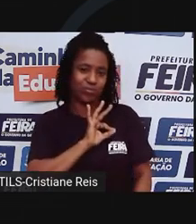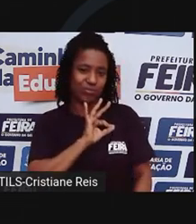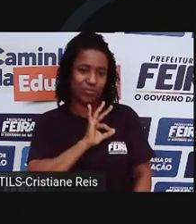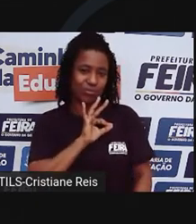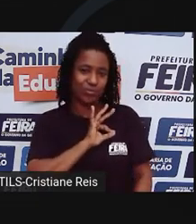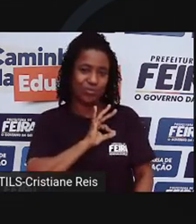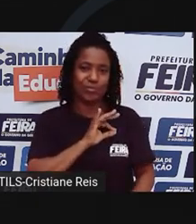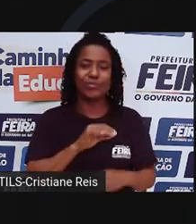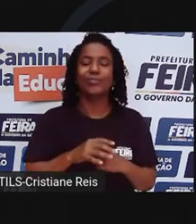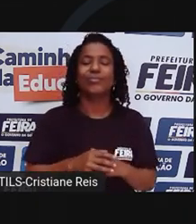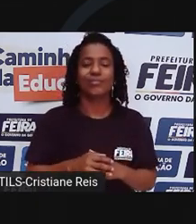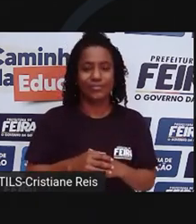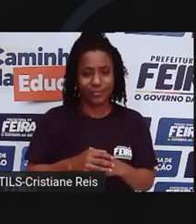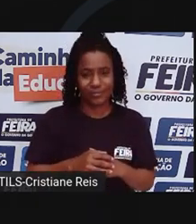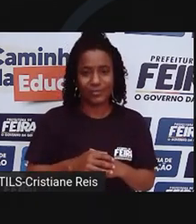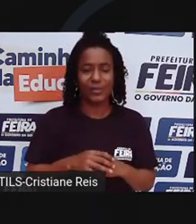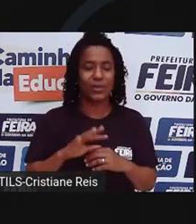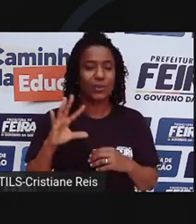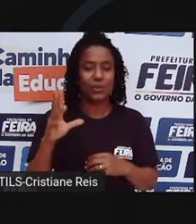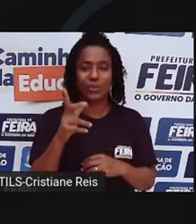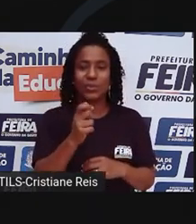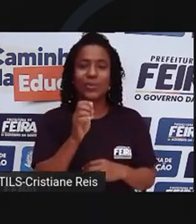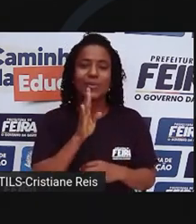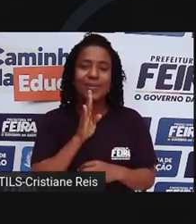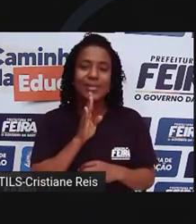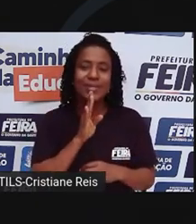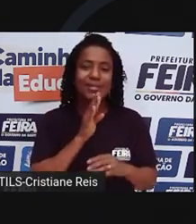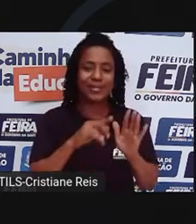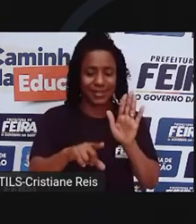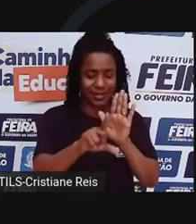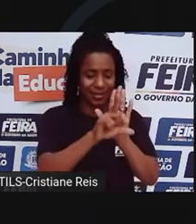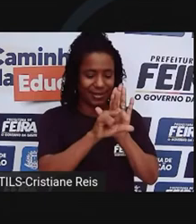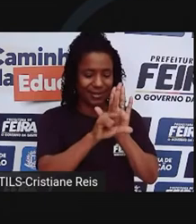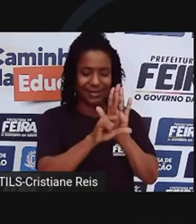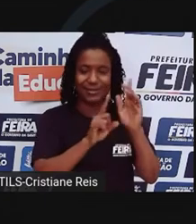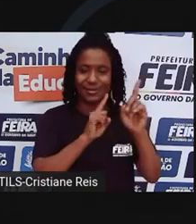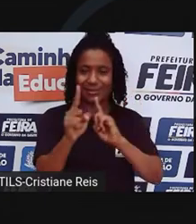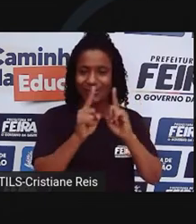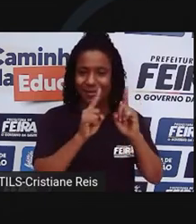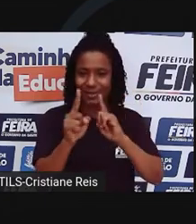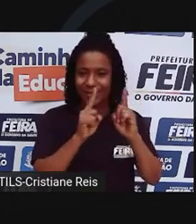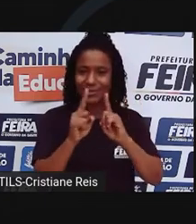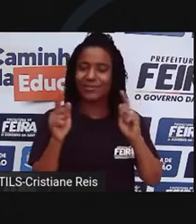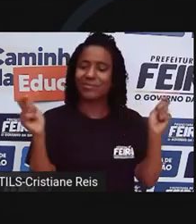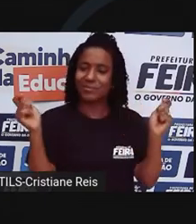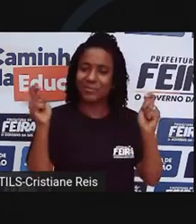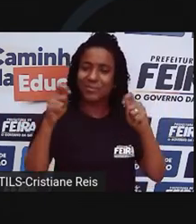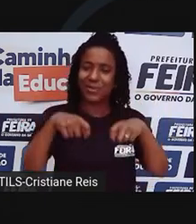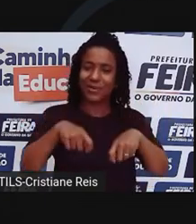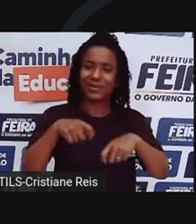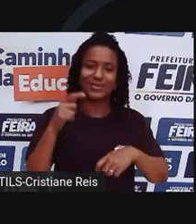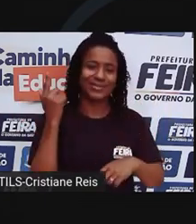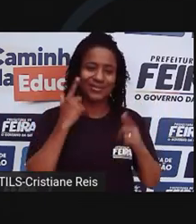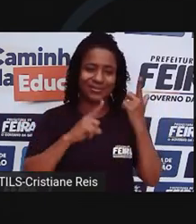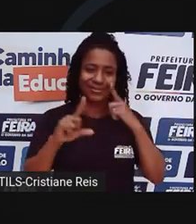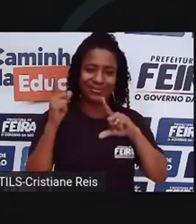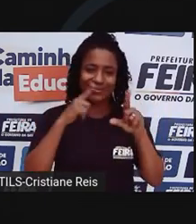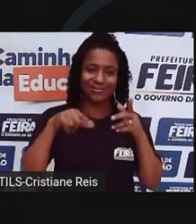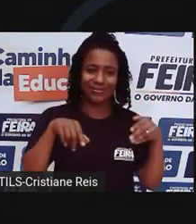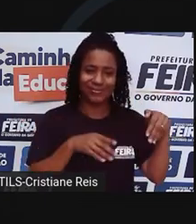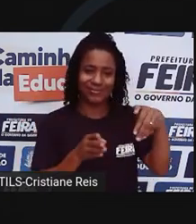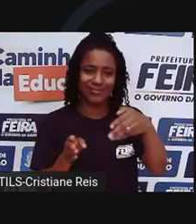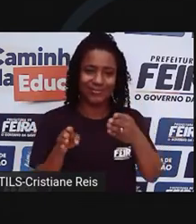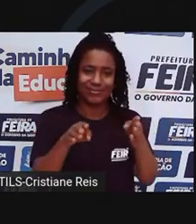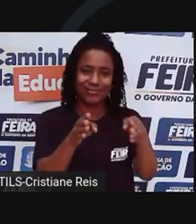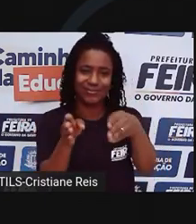Com todo mundo conhecendo e seguindo as leis de trânsito, podemos então chegar ao nosso destino e voltar dos